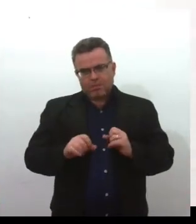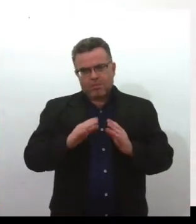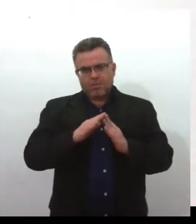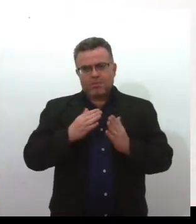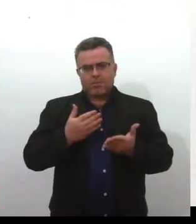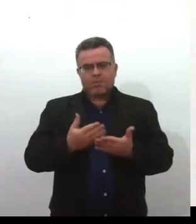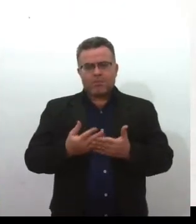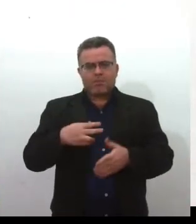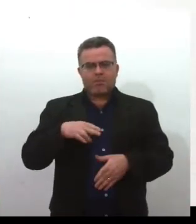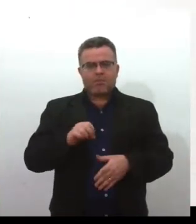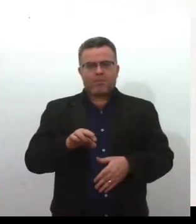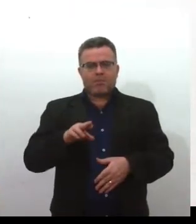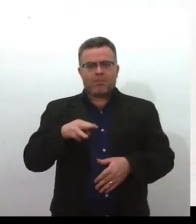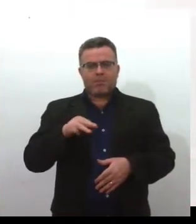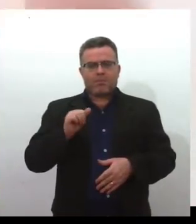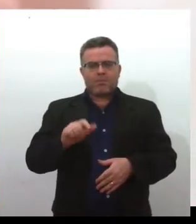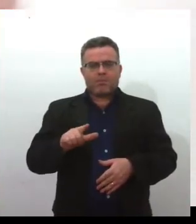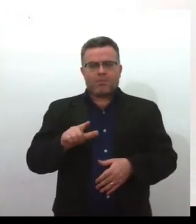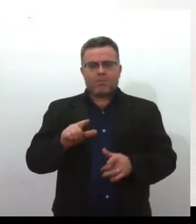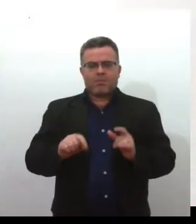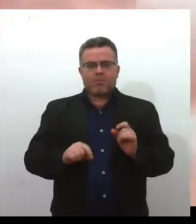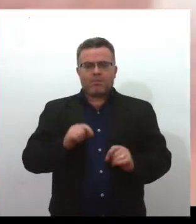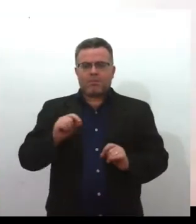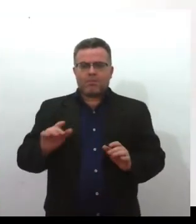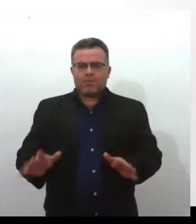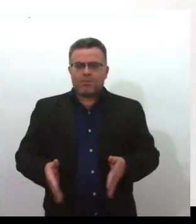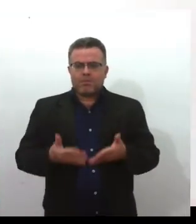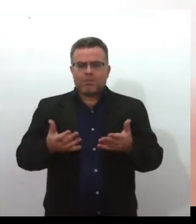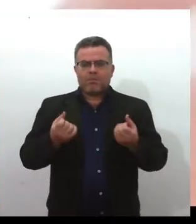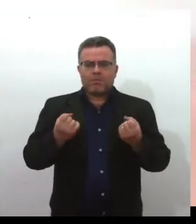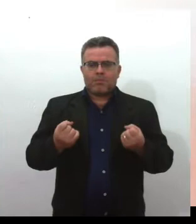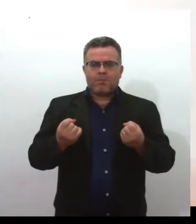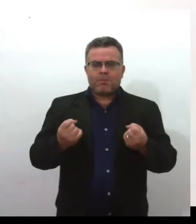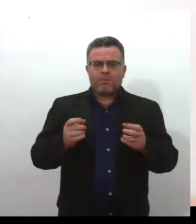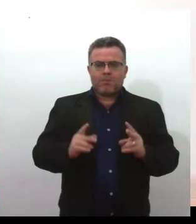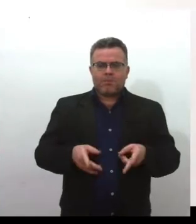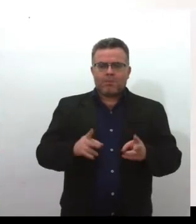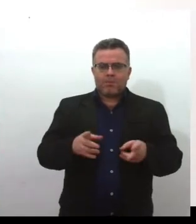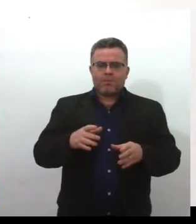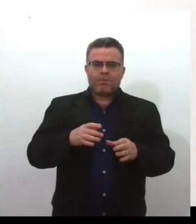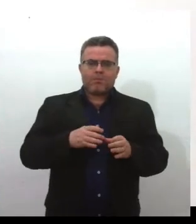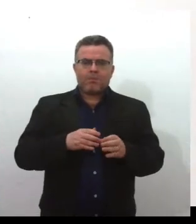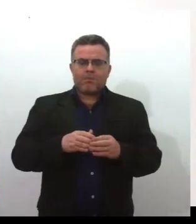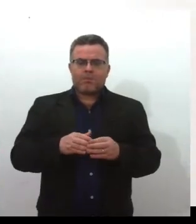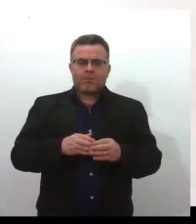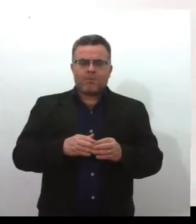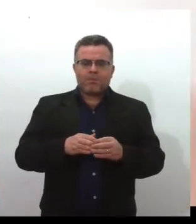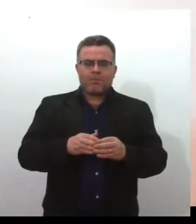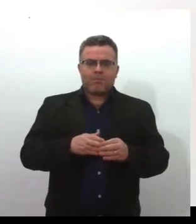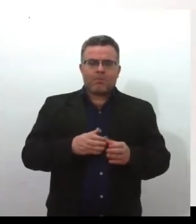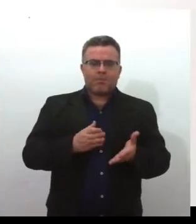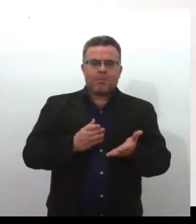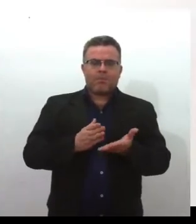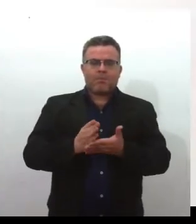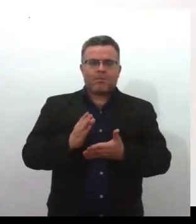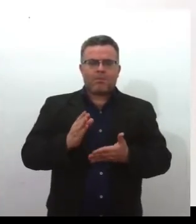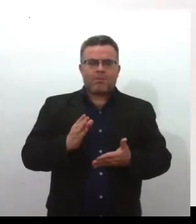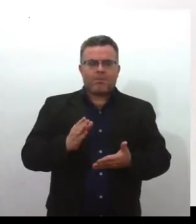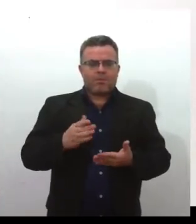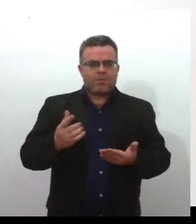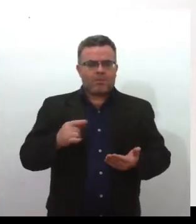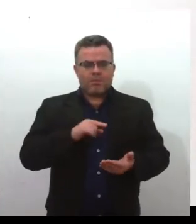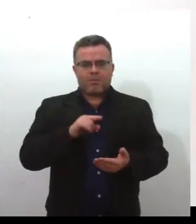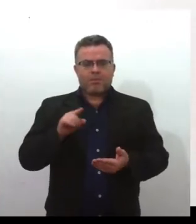legislativo e ela fortalece o processo de concurso para o ingresso magistério. Ela também